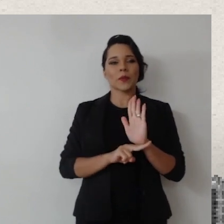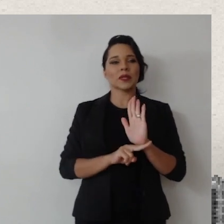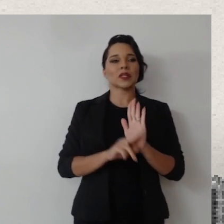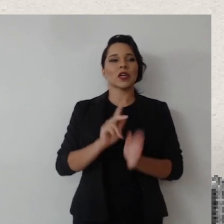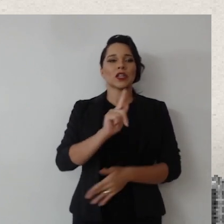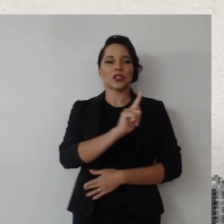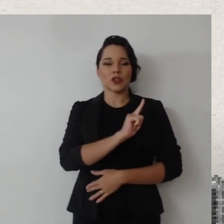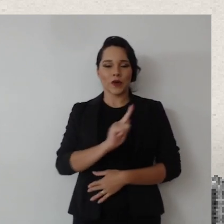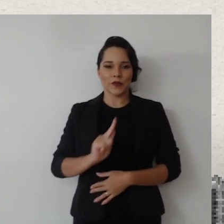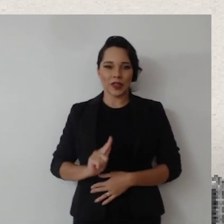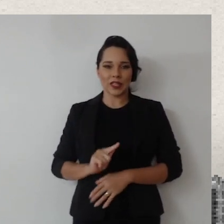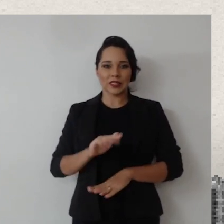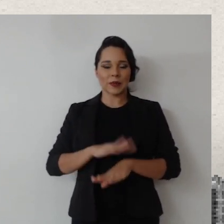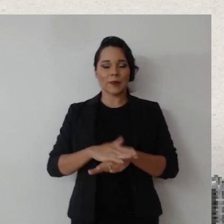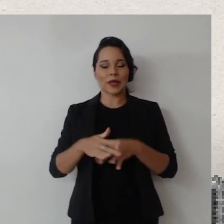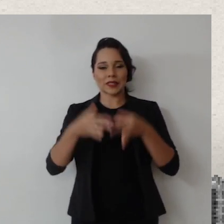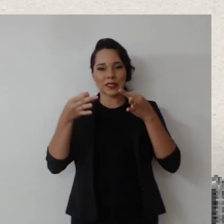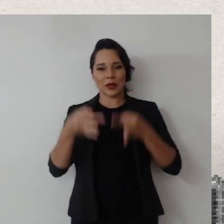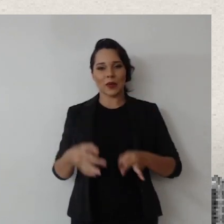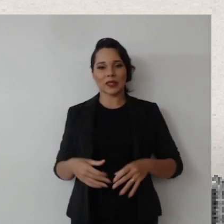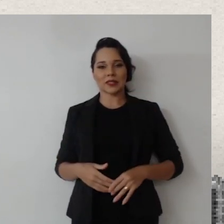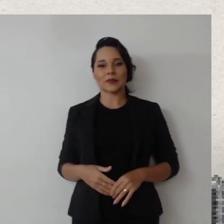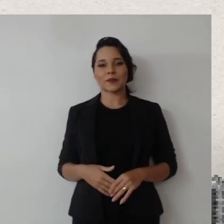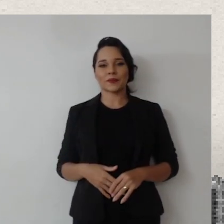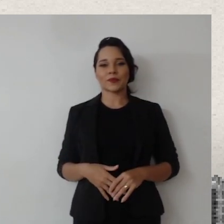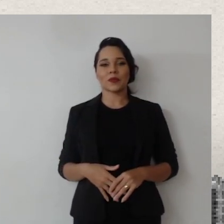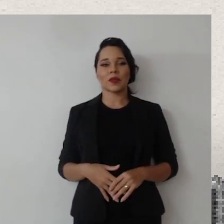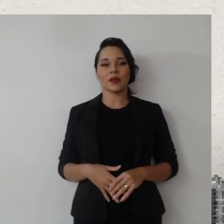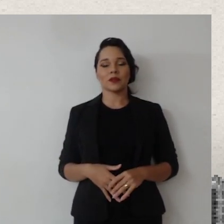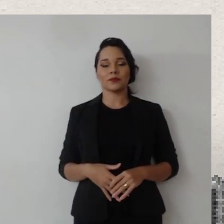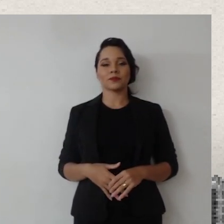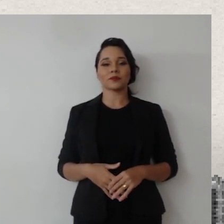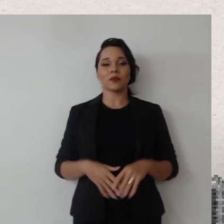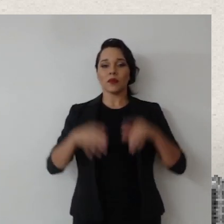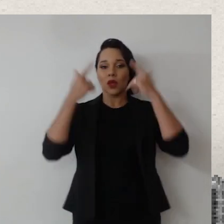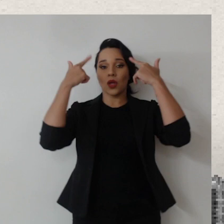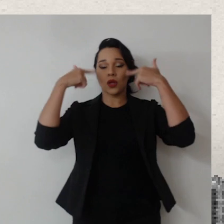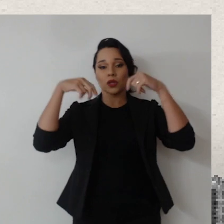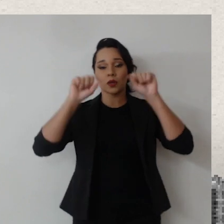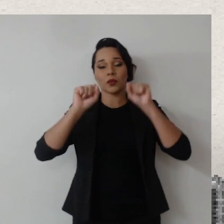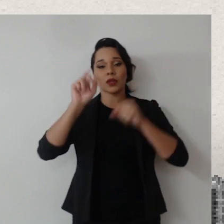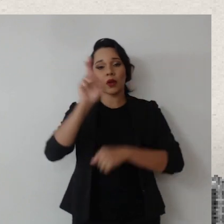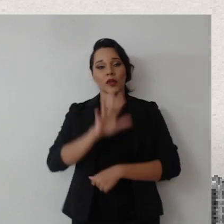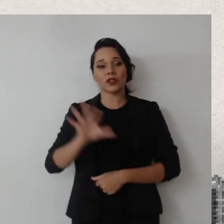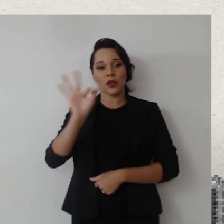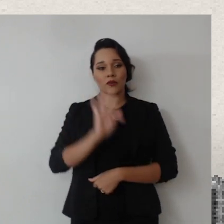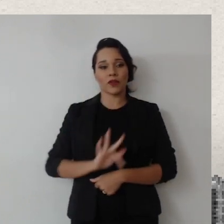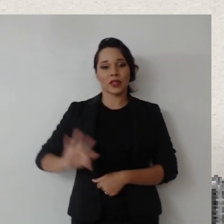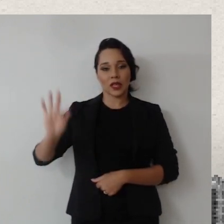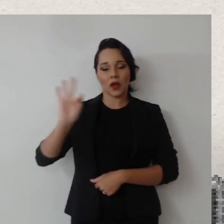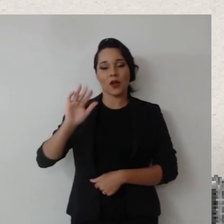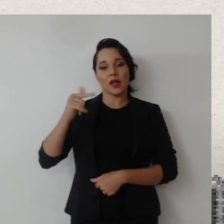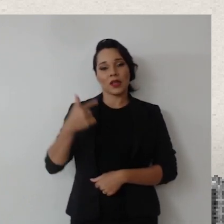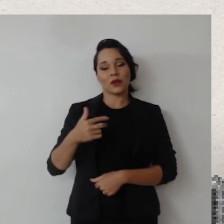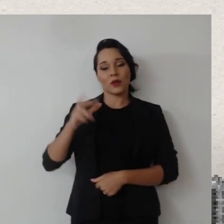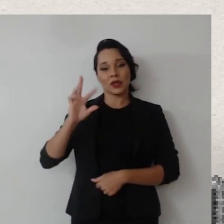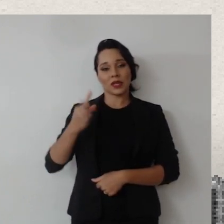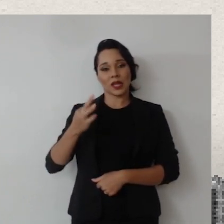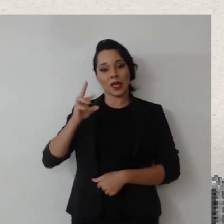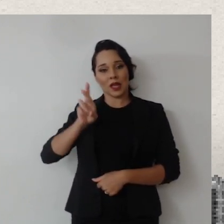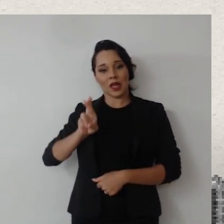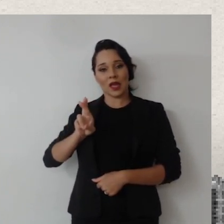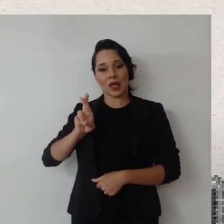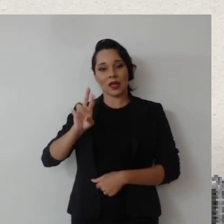governança mais adequadas. E o Tribunal Regional Federal da Primeira Região, nos últimos